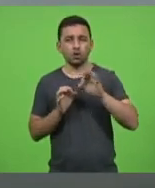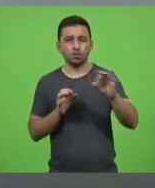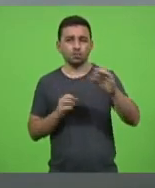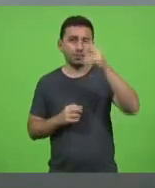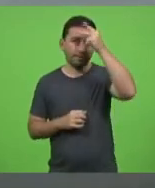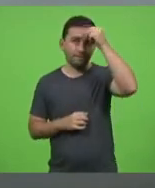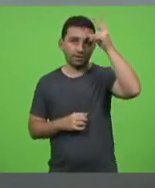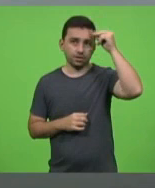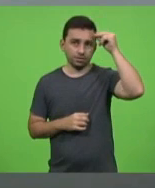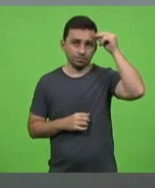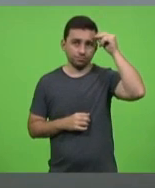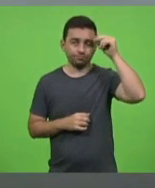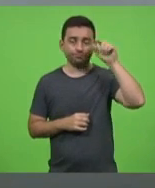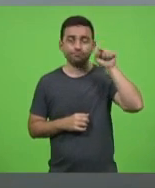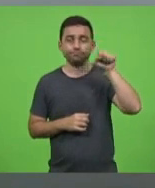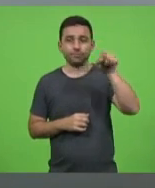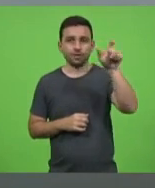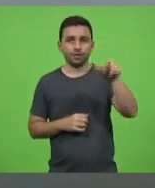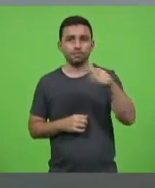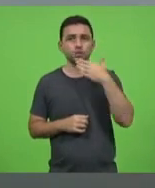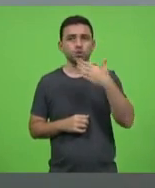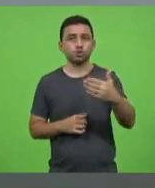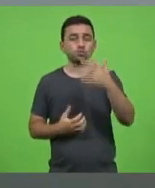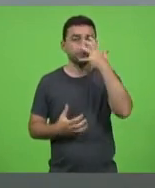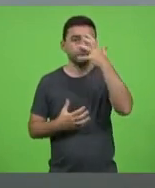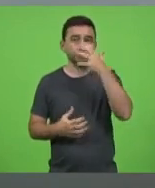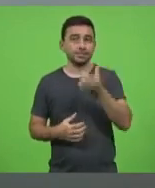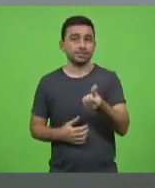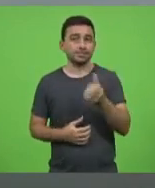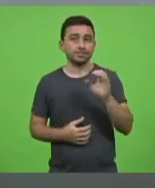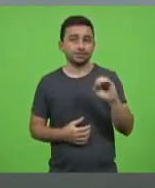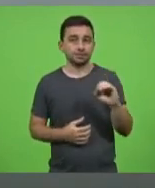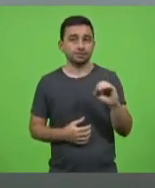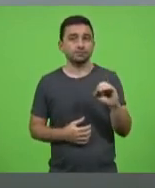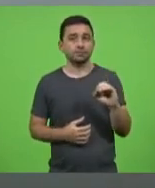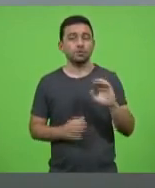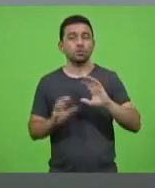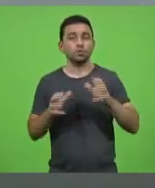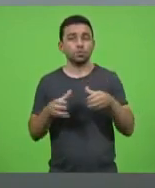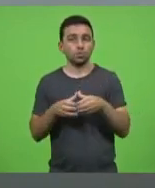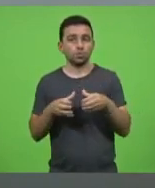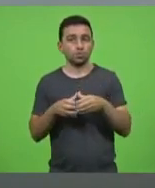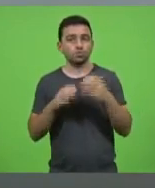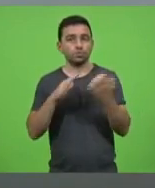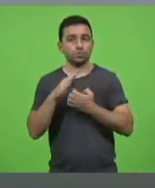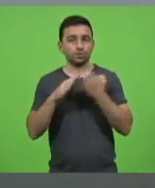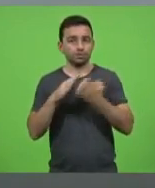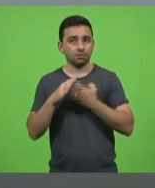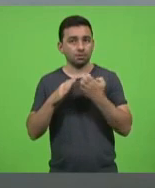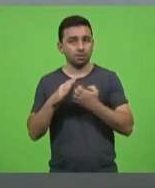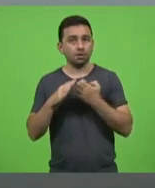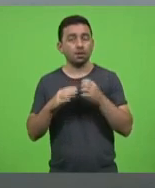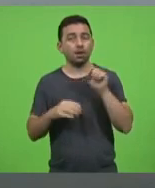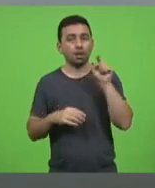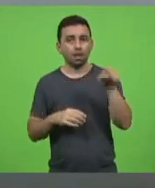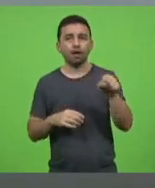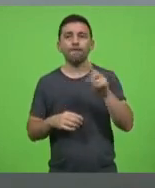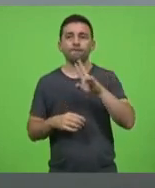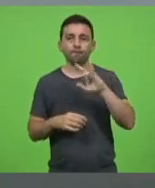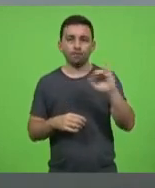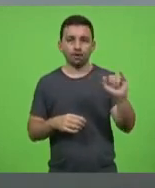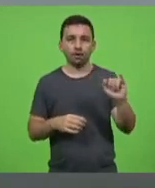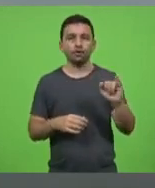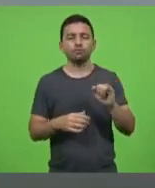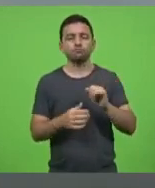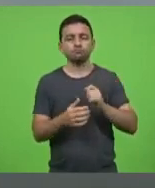eles querem 60 respiradores e um grupo de empresários de lá vai bancar um a um